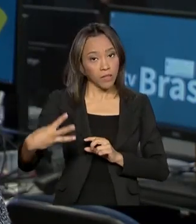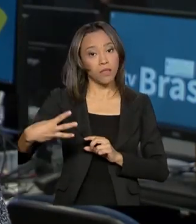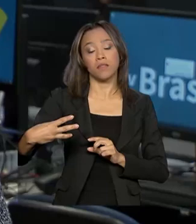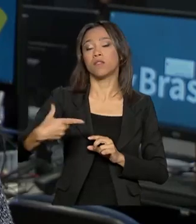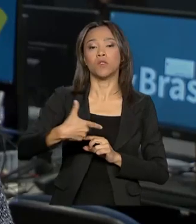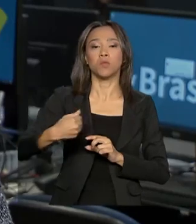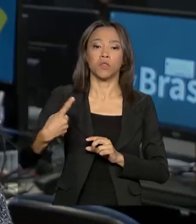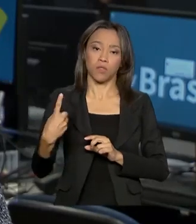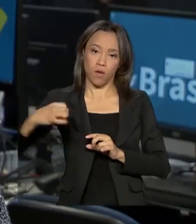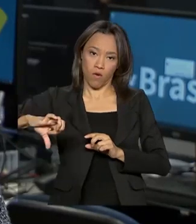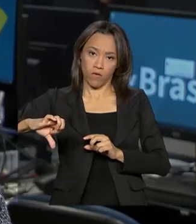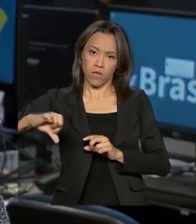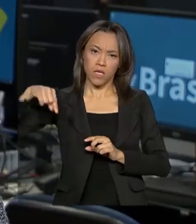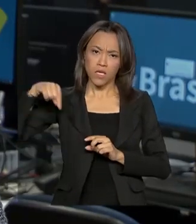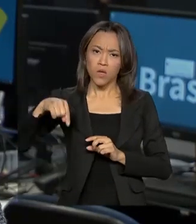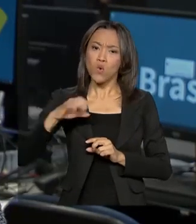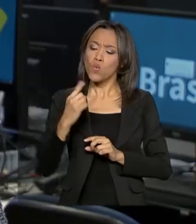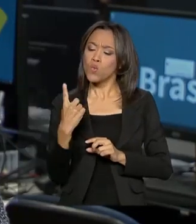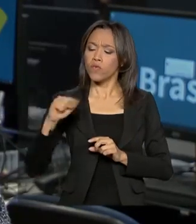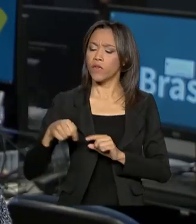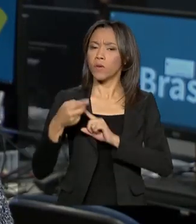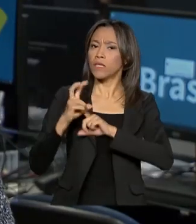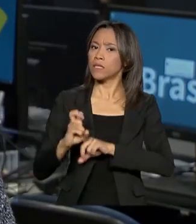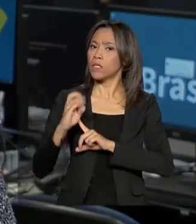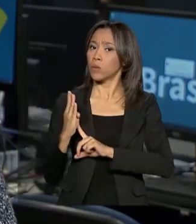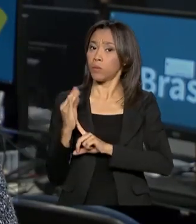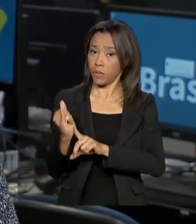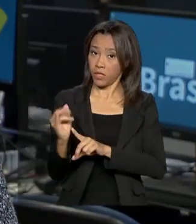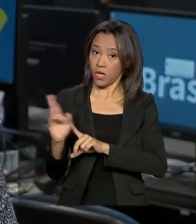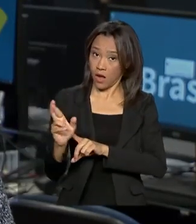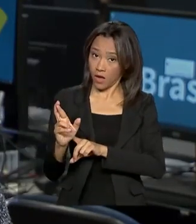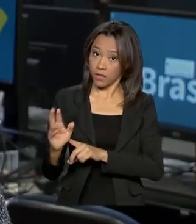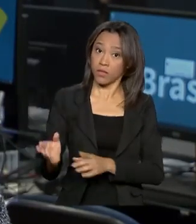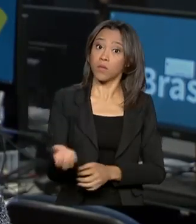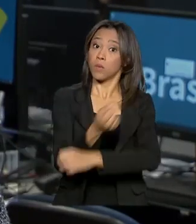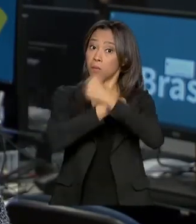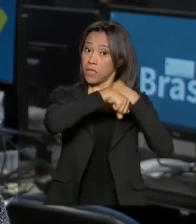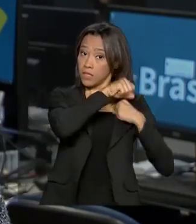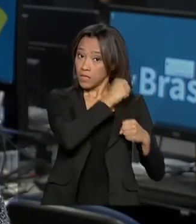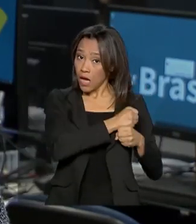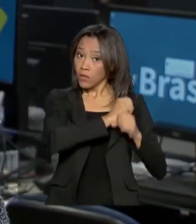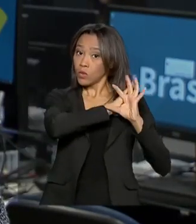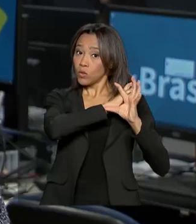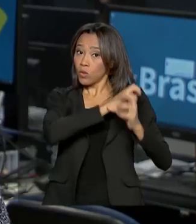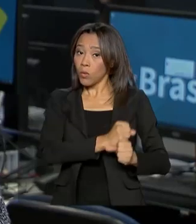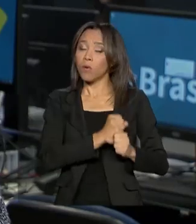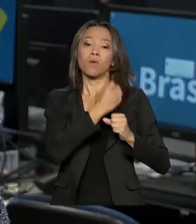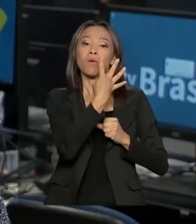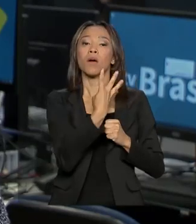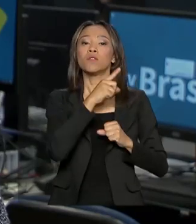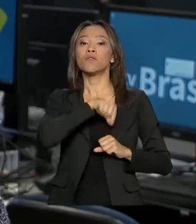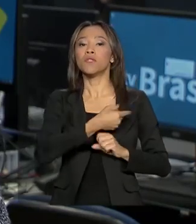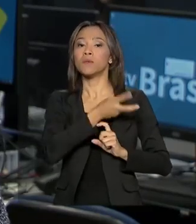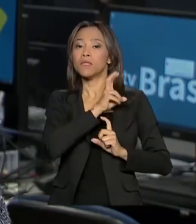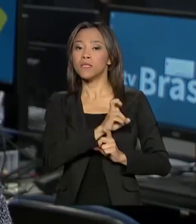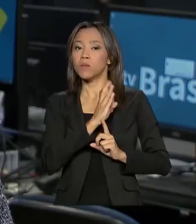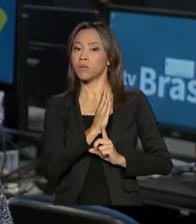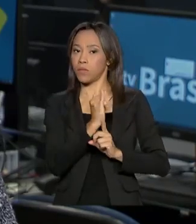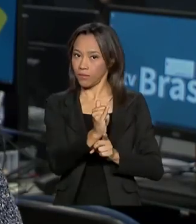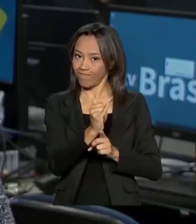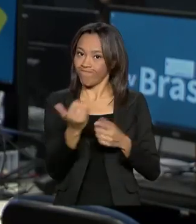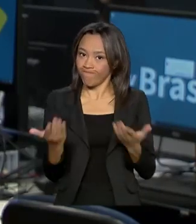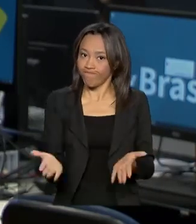2019. Ele foi de R 1,5 bilhão. No ano passado, somou R$ 4,5 bilhões.